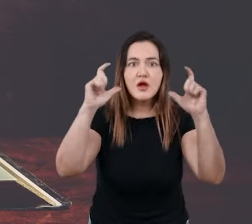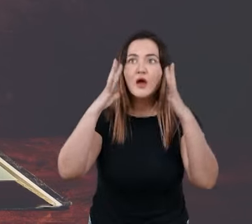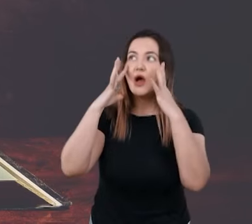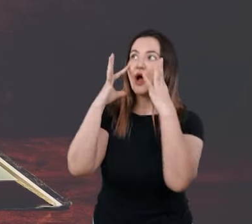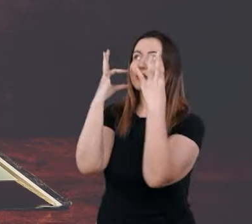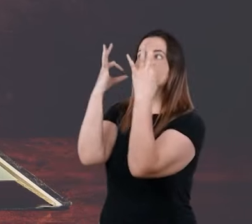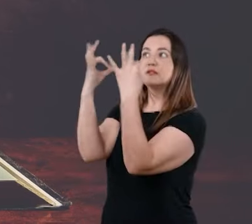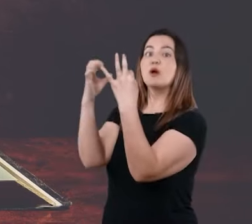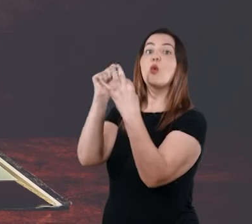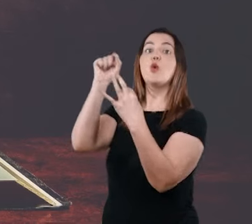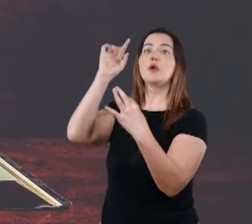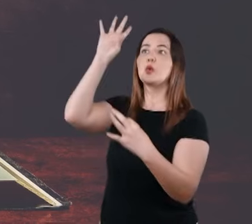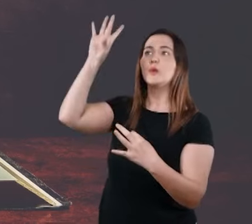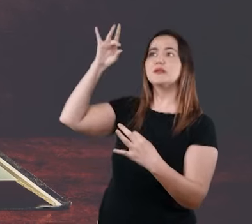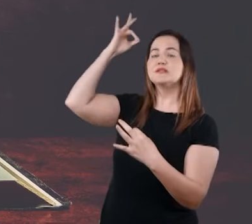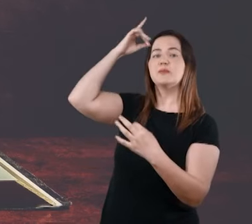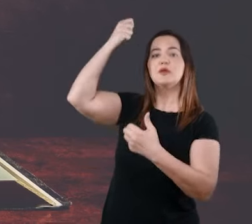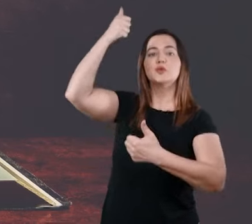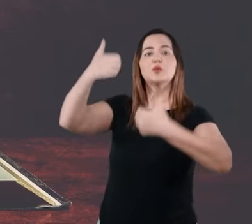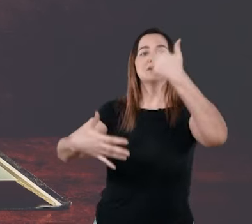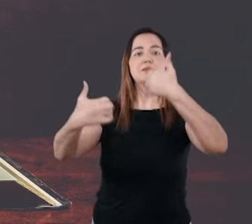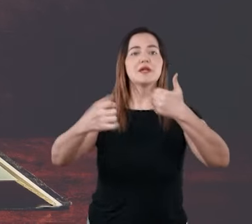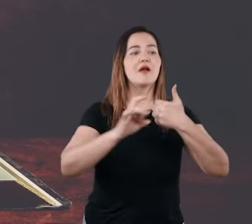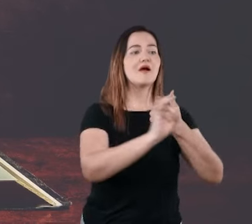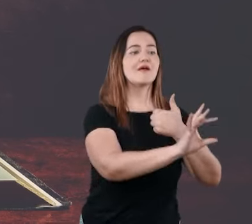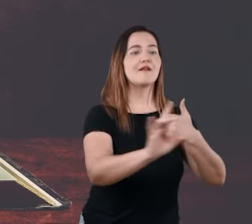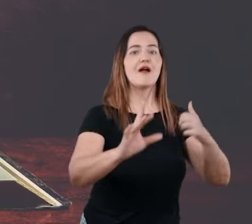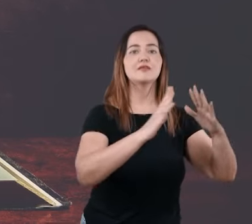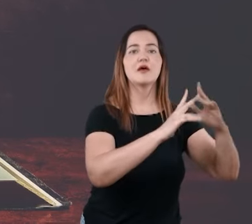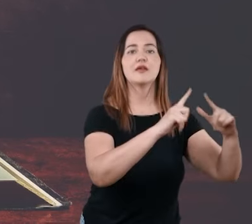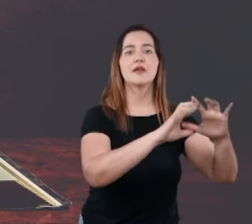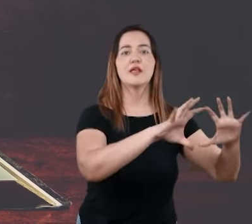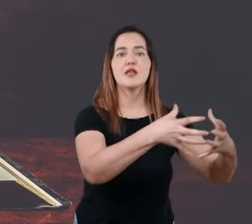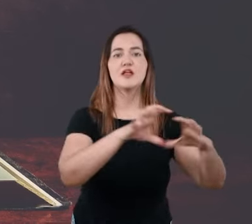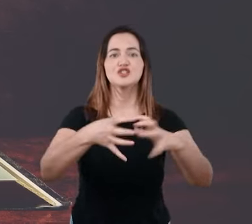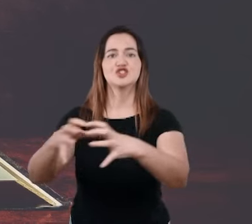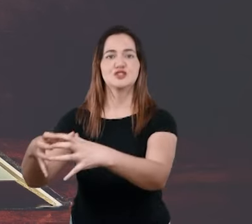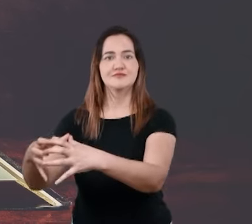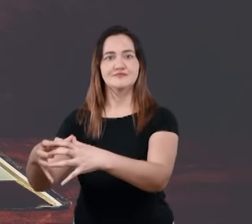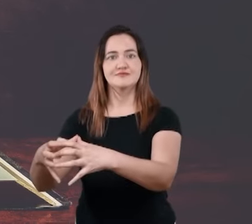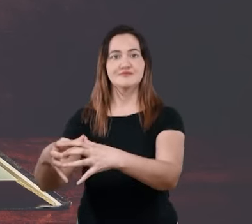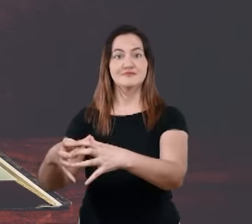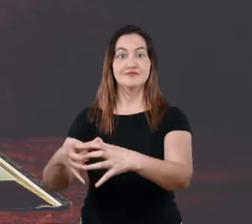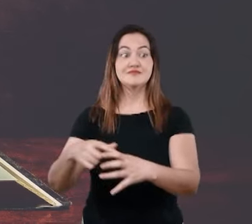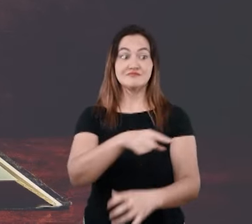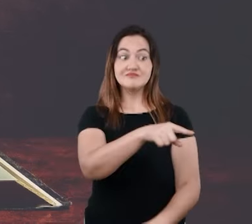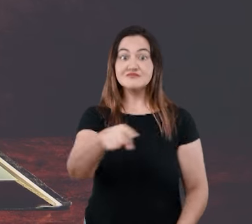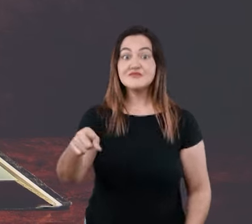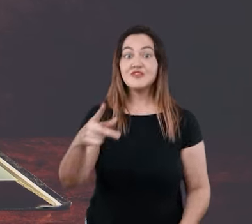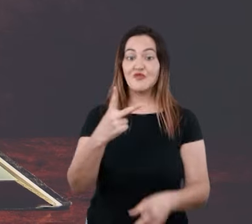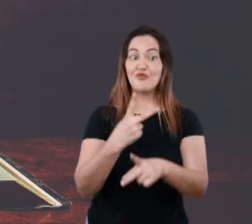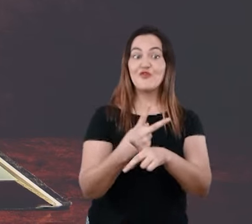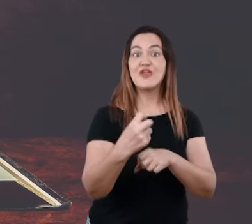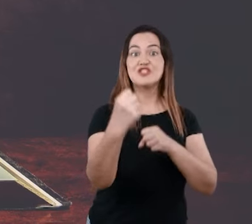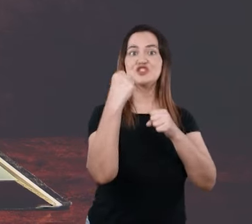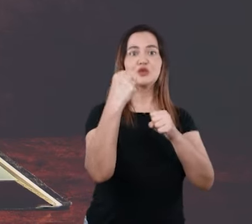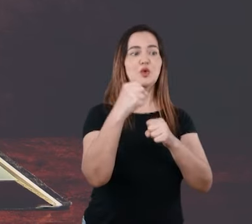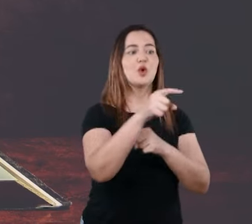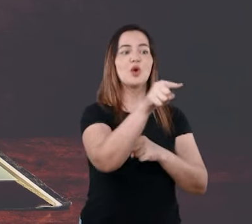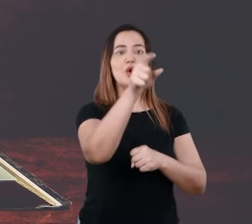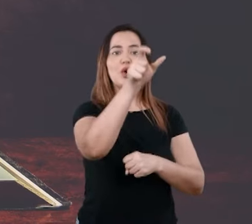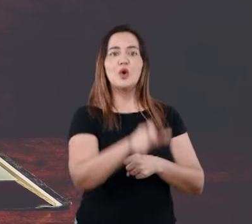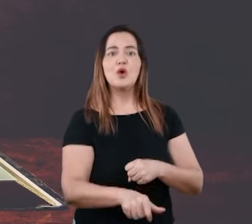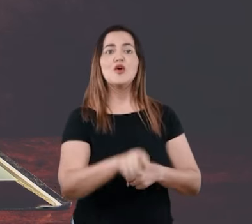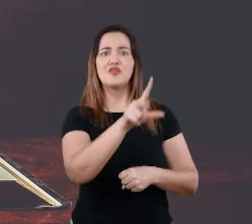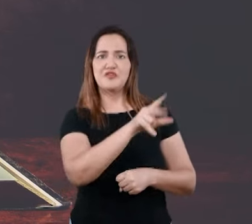diz às igrejas. E agora vem algo importante, o vencedor, de modo nenhum, sofrerá